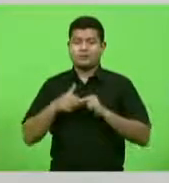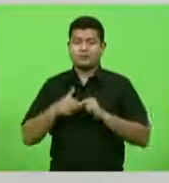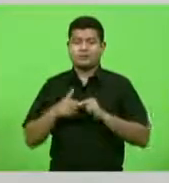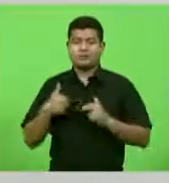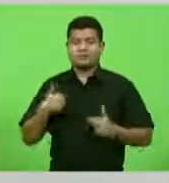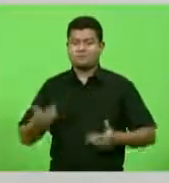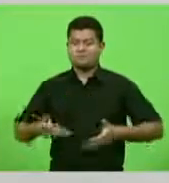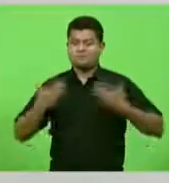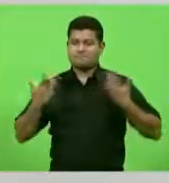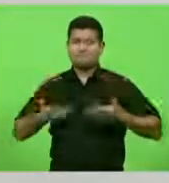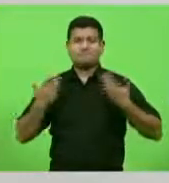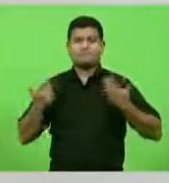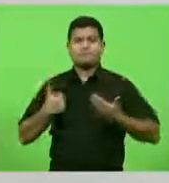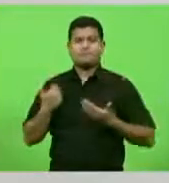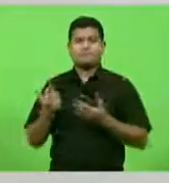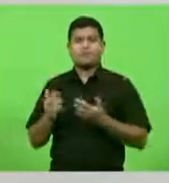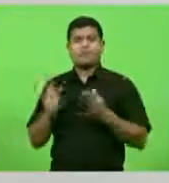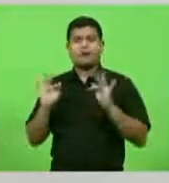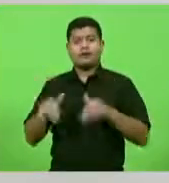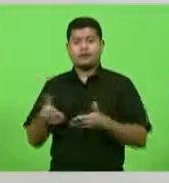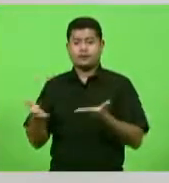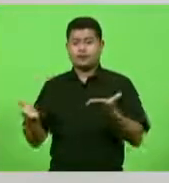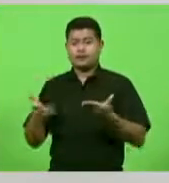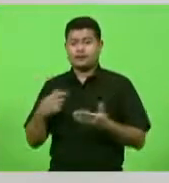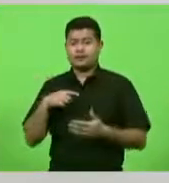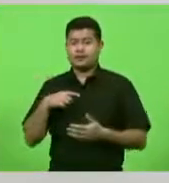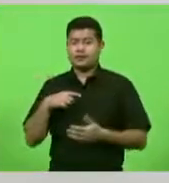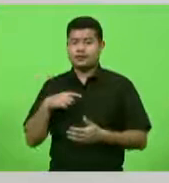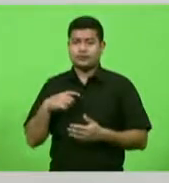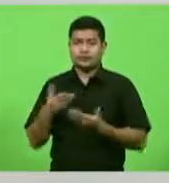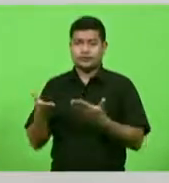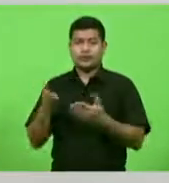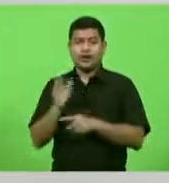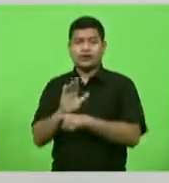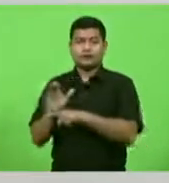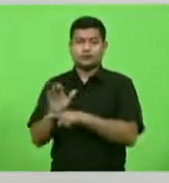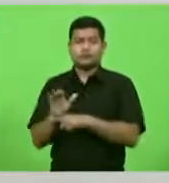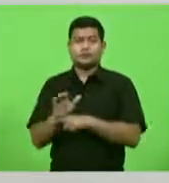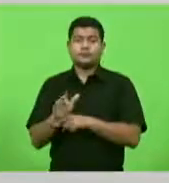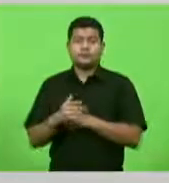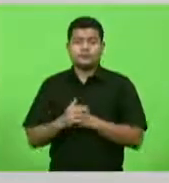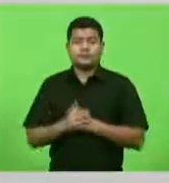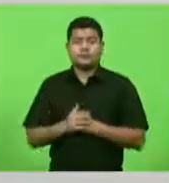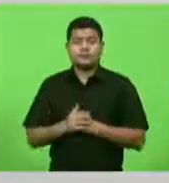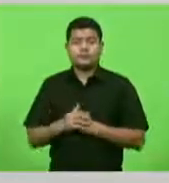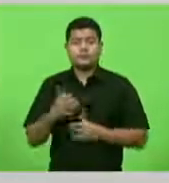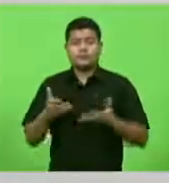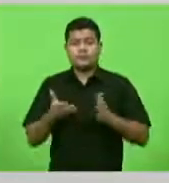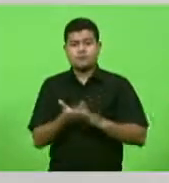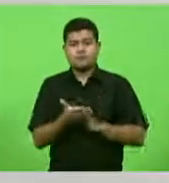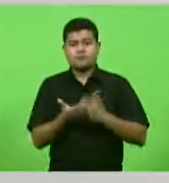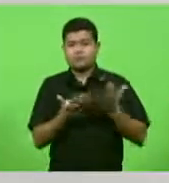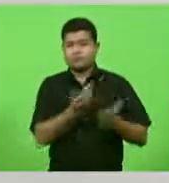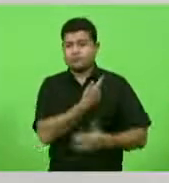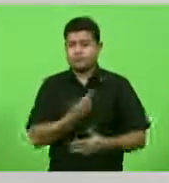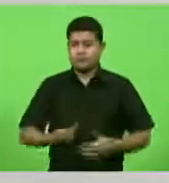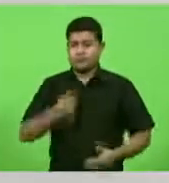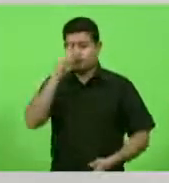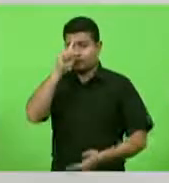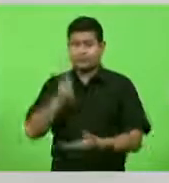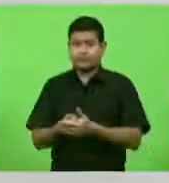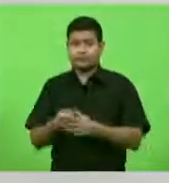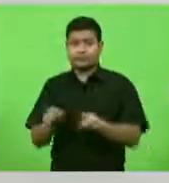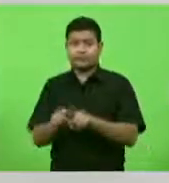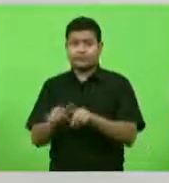e a obra sairá do papel. Então, aqui quero parabenizar o governo por essa decisão, mas também quero parabenizar a